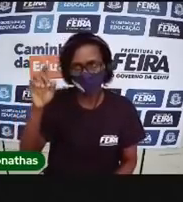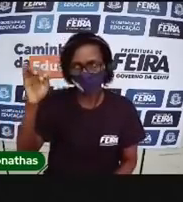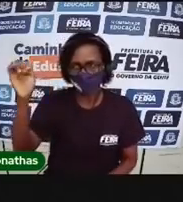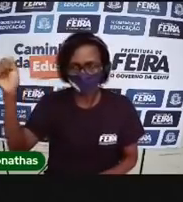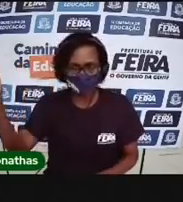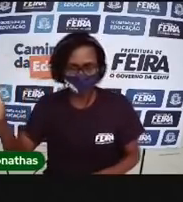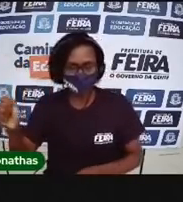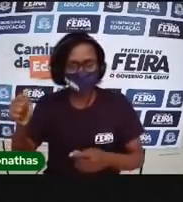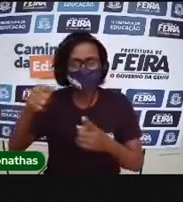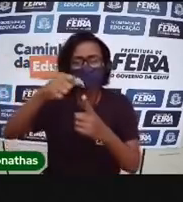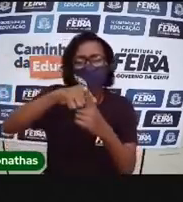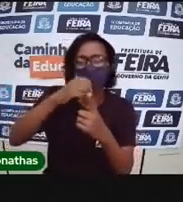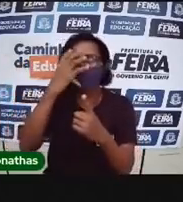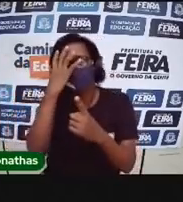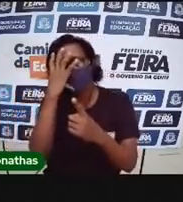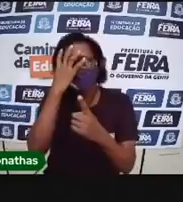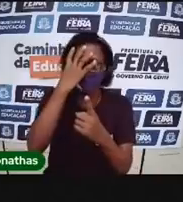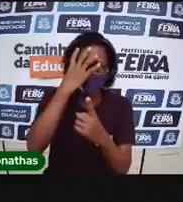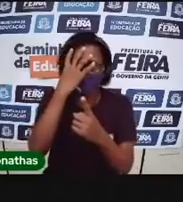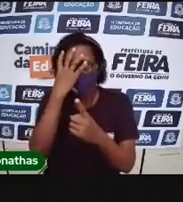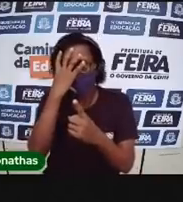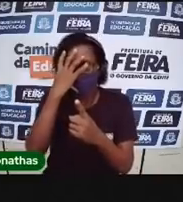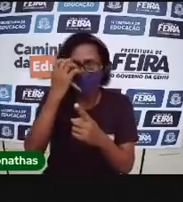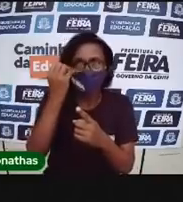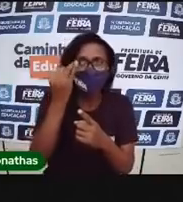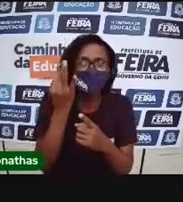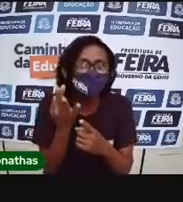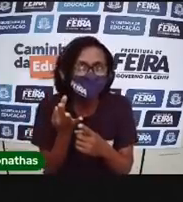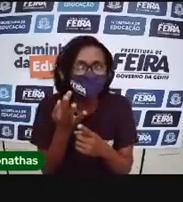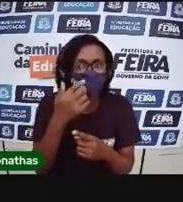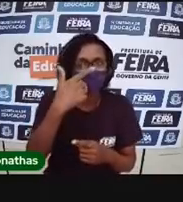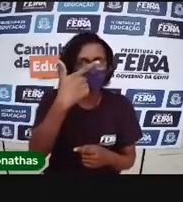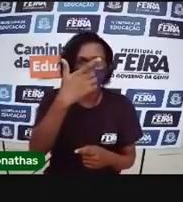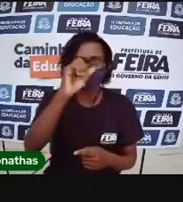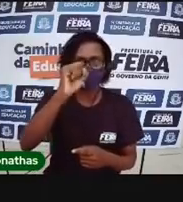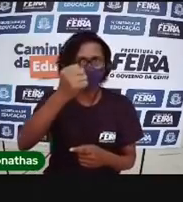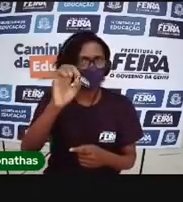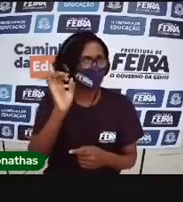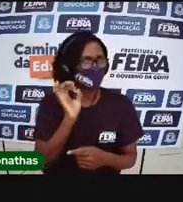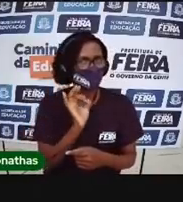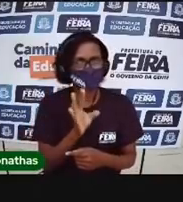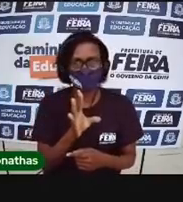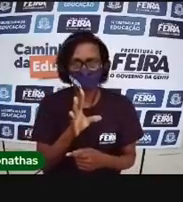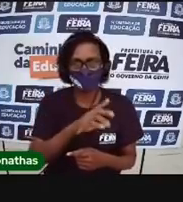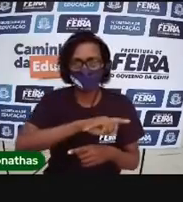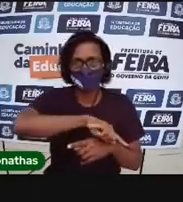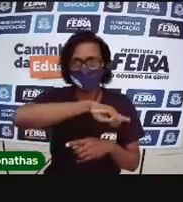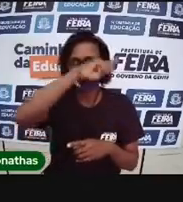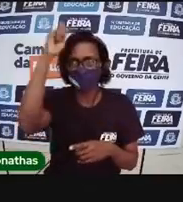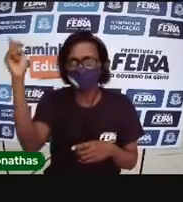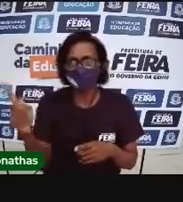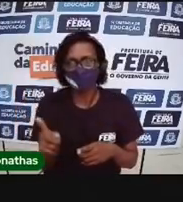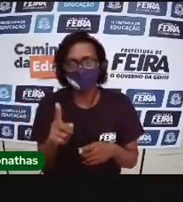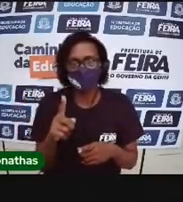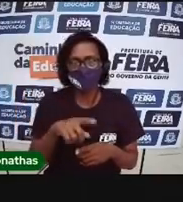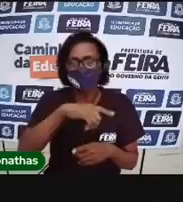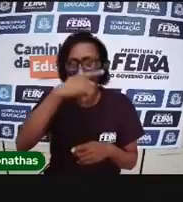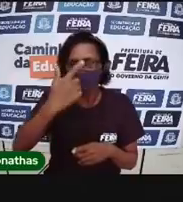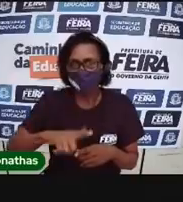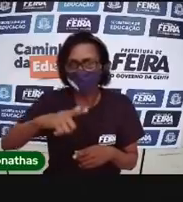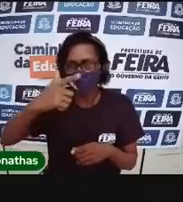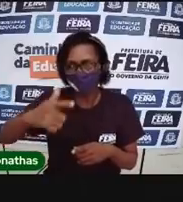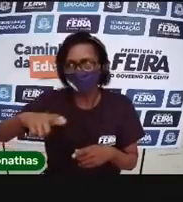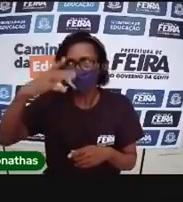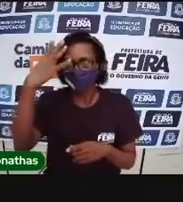mais curtinho. Ele só tem 28 dias. E a cada quatro anos, ele fica com 29 dias.